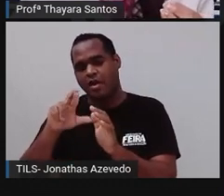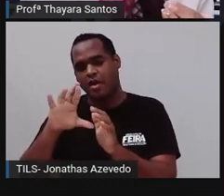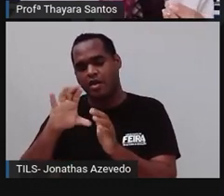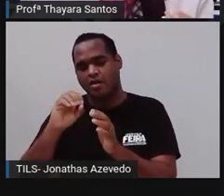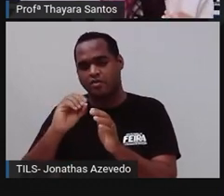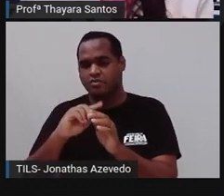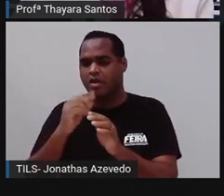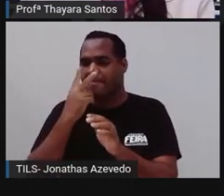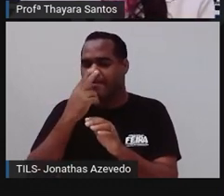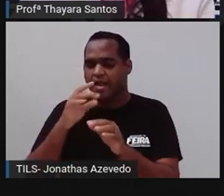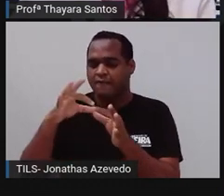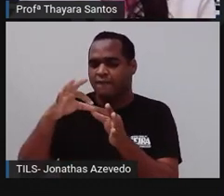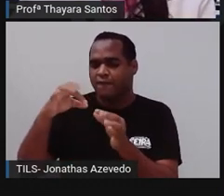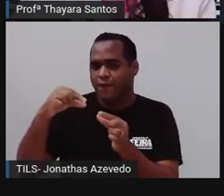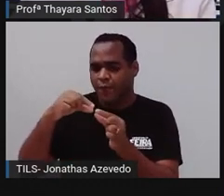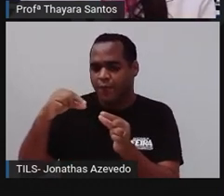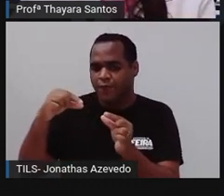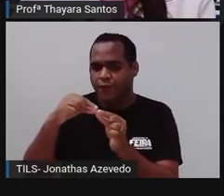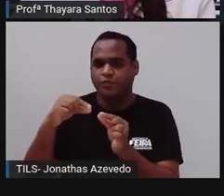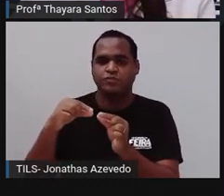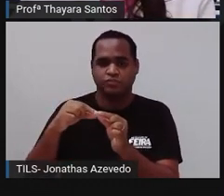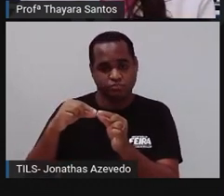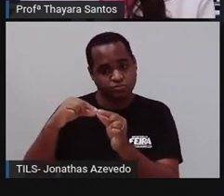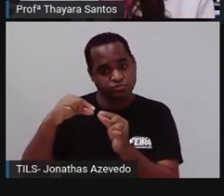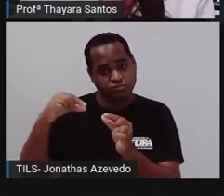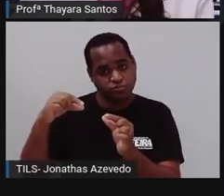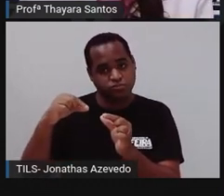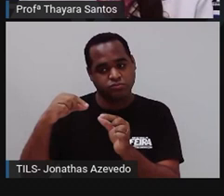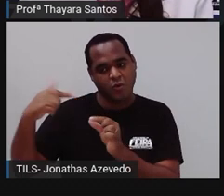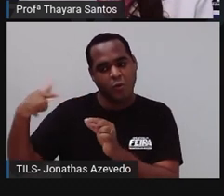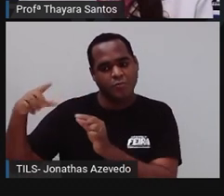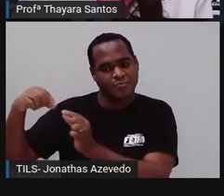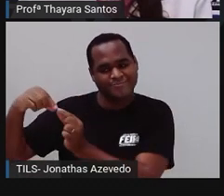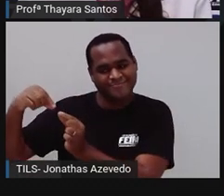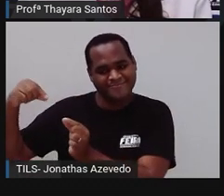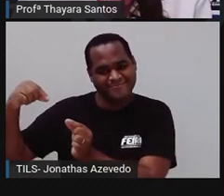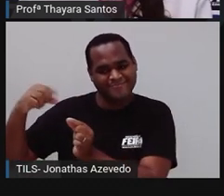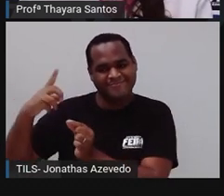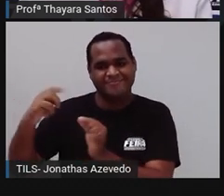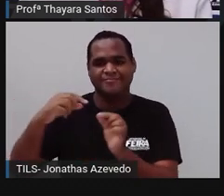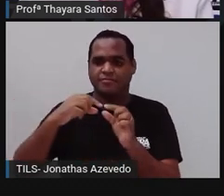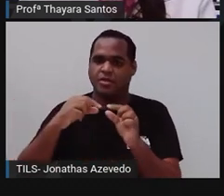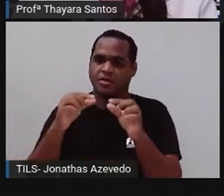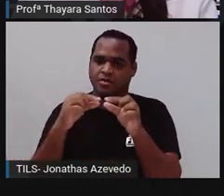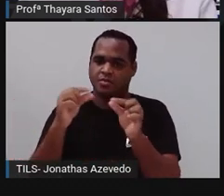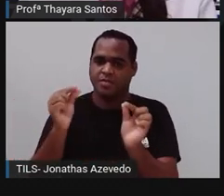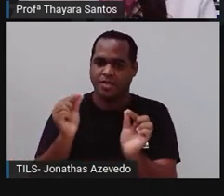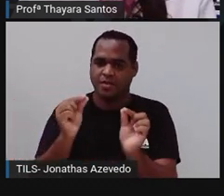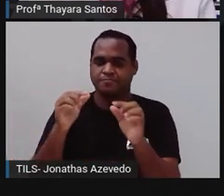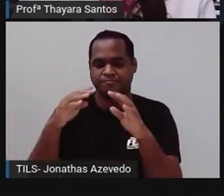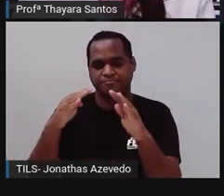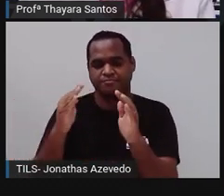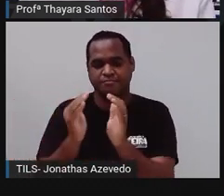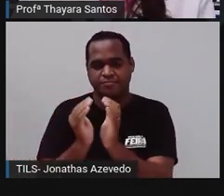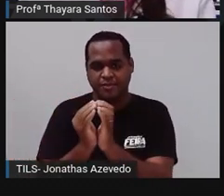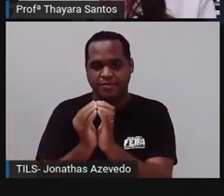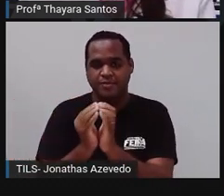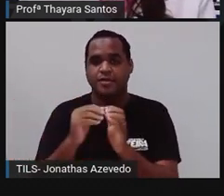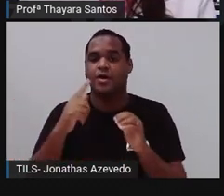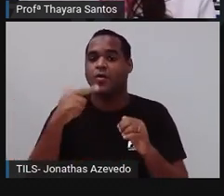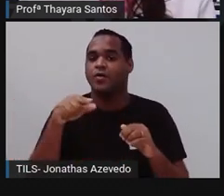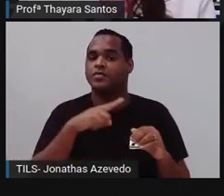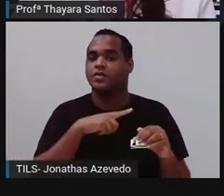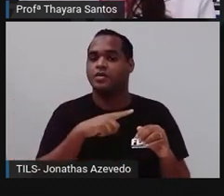do que lá nos asconóides e a abertura da esponja ocele é um pouquinho menor que a outra. Ou então, a gente tem